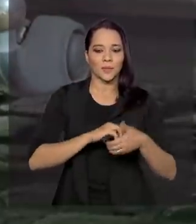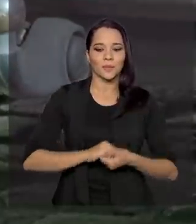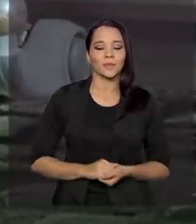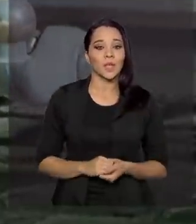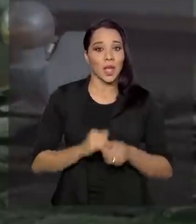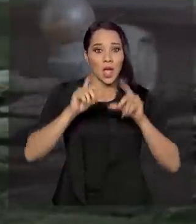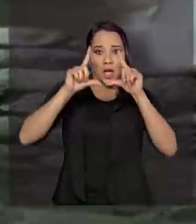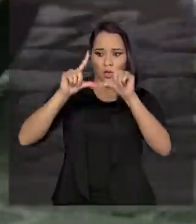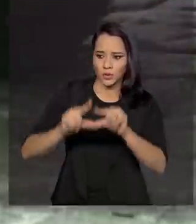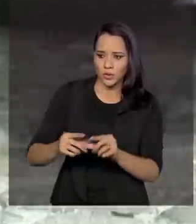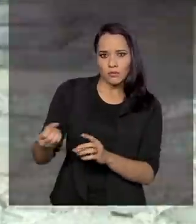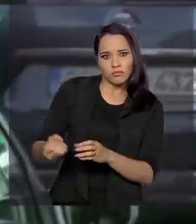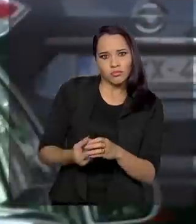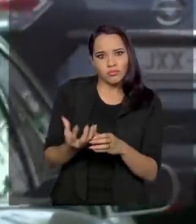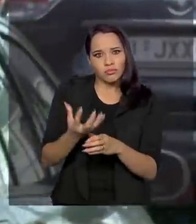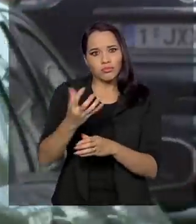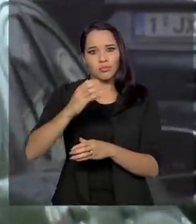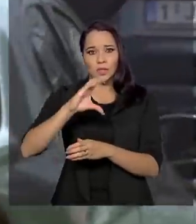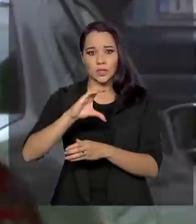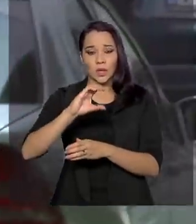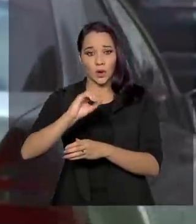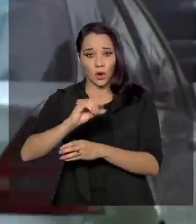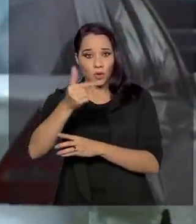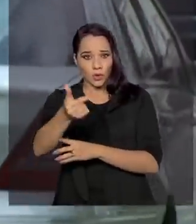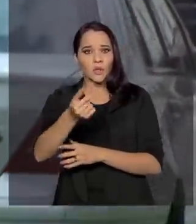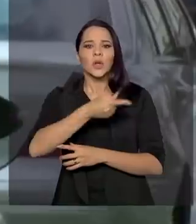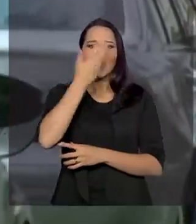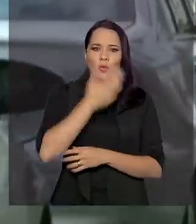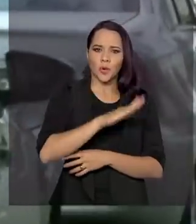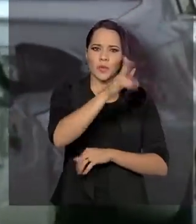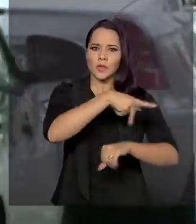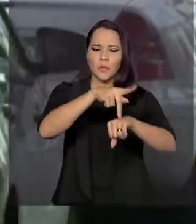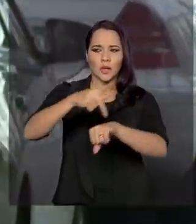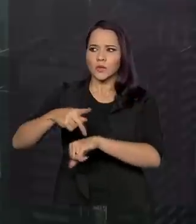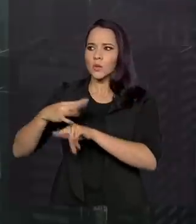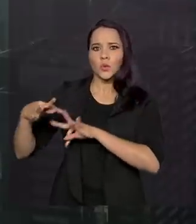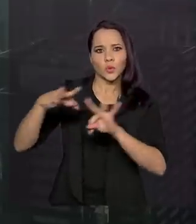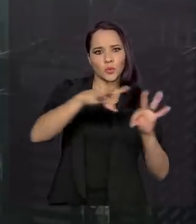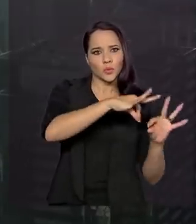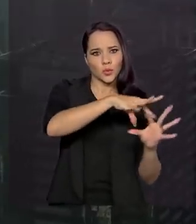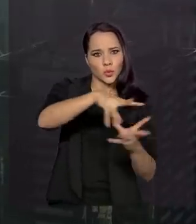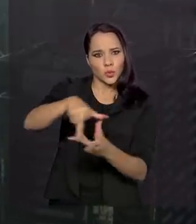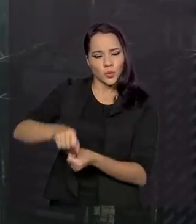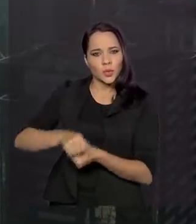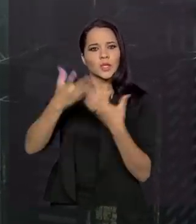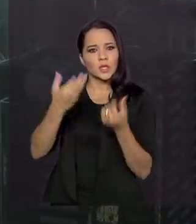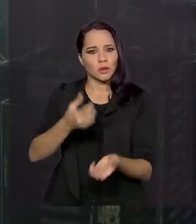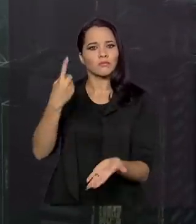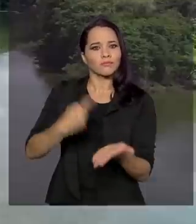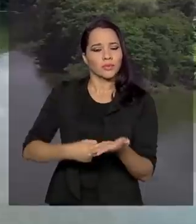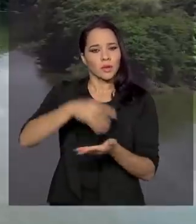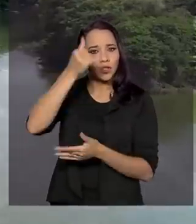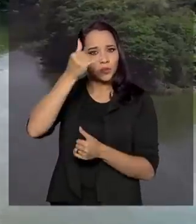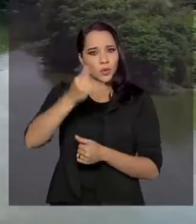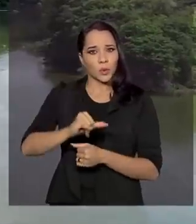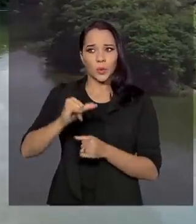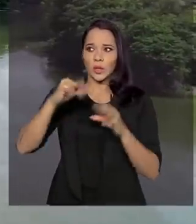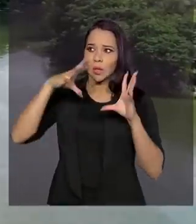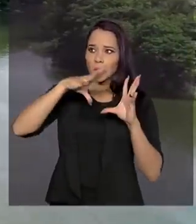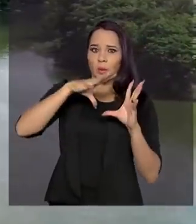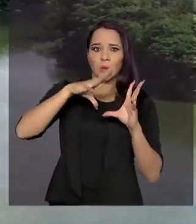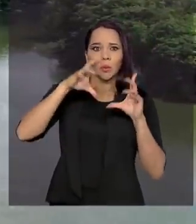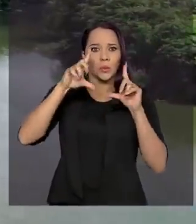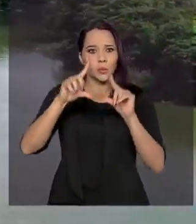Reduzir as emissões de gás carbônico é o compromisso assumido por países de todo o mundo para barrar o aquecimento global. No Brasil,